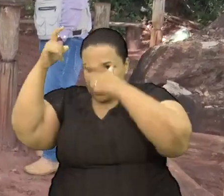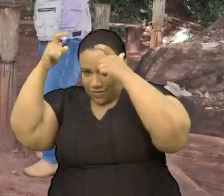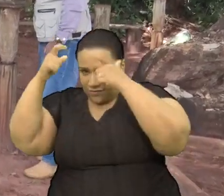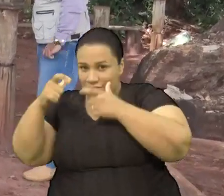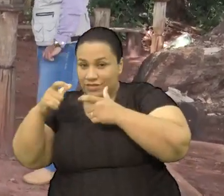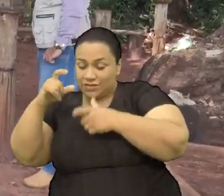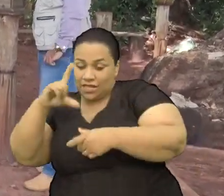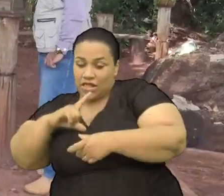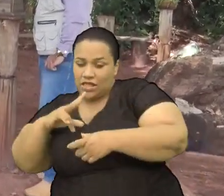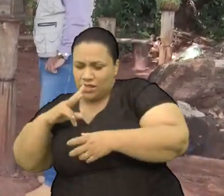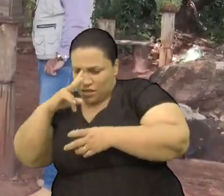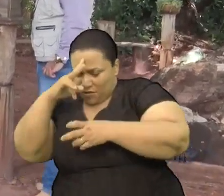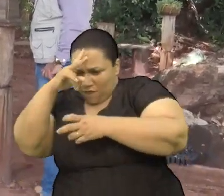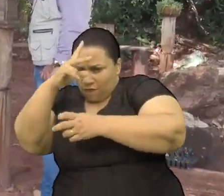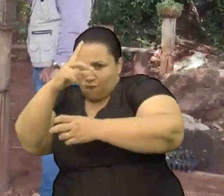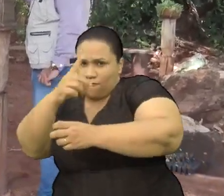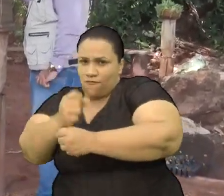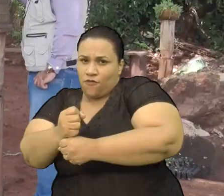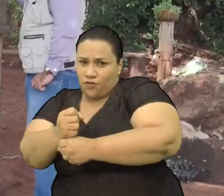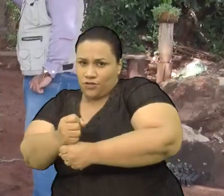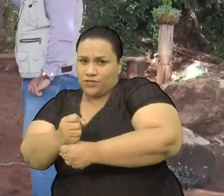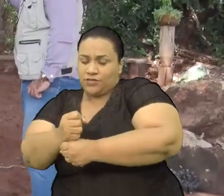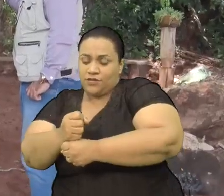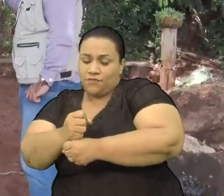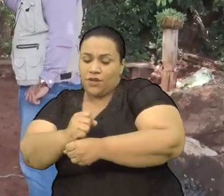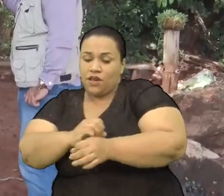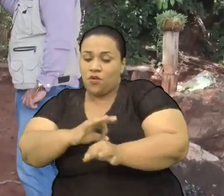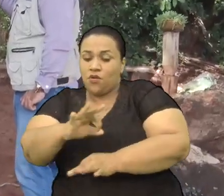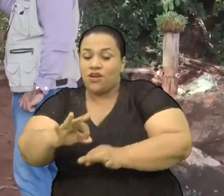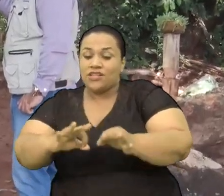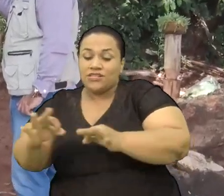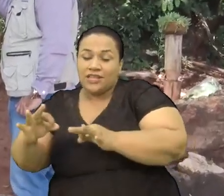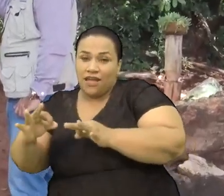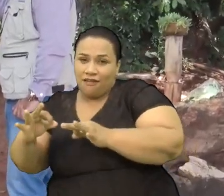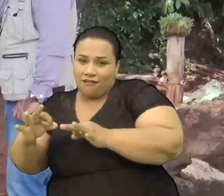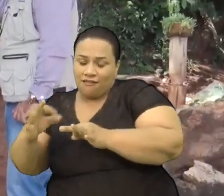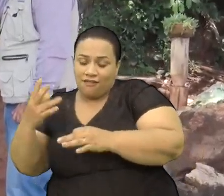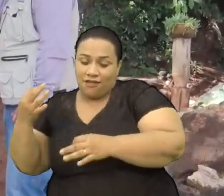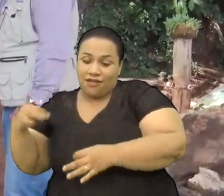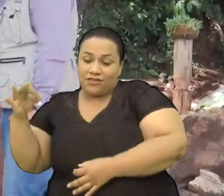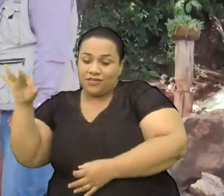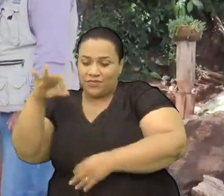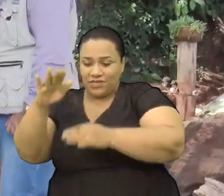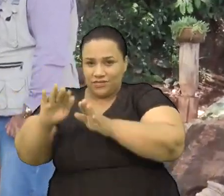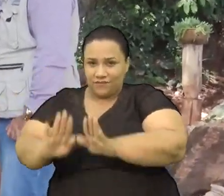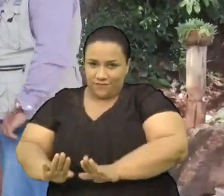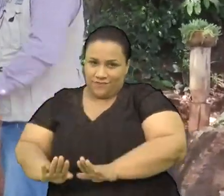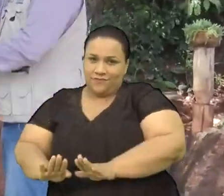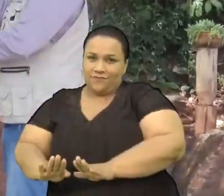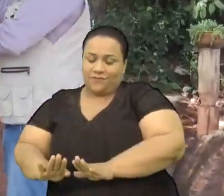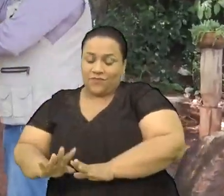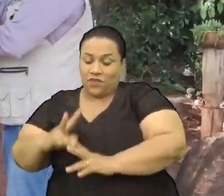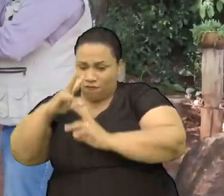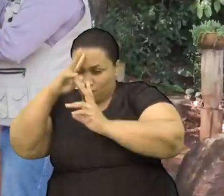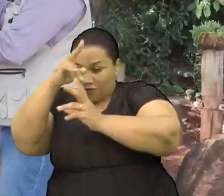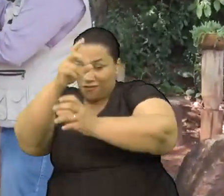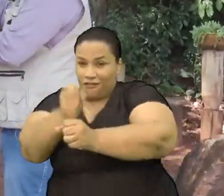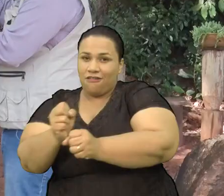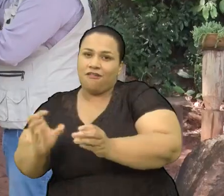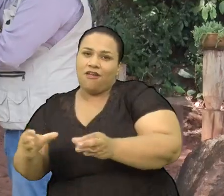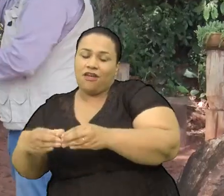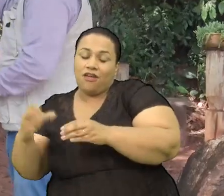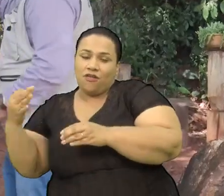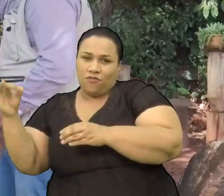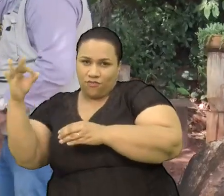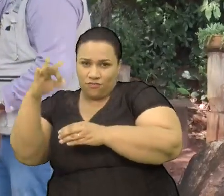tenha força Para poder coordenar As abelhas Que ficaram E fortalecer A colmeia de novo Depois disso